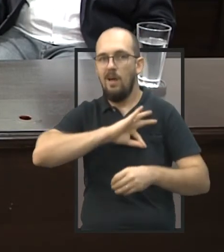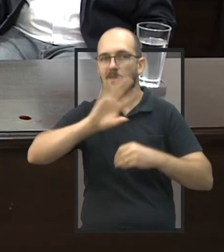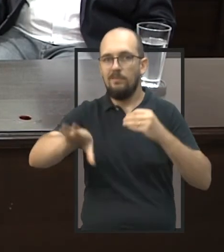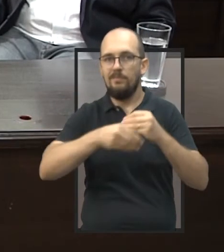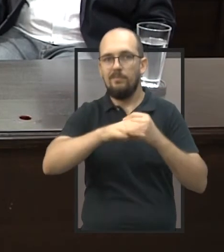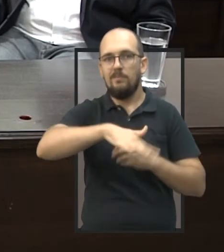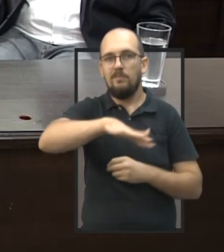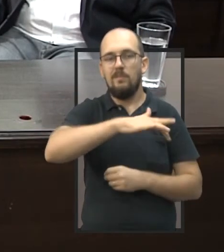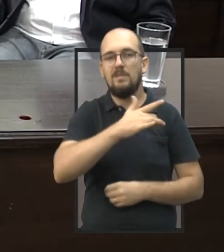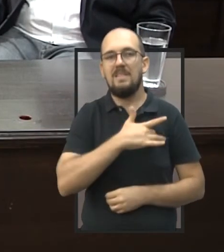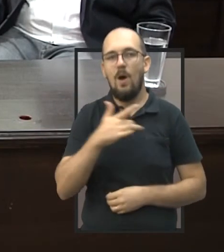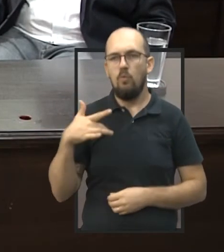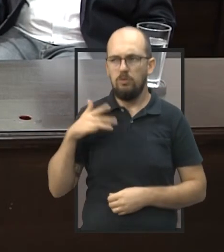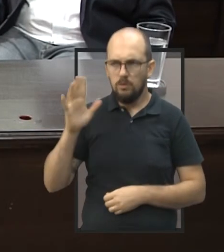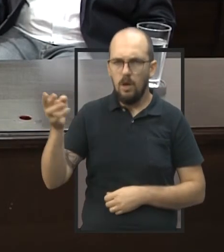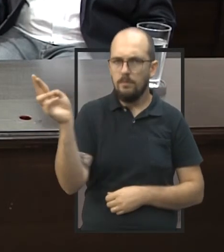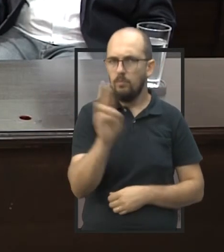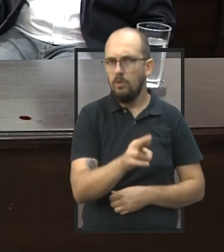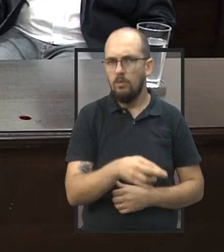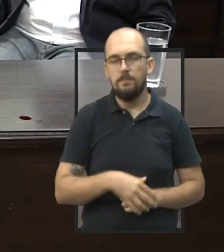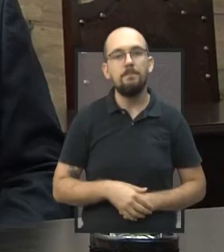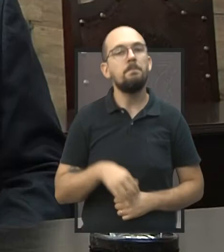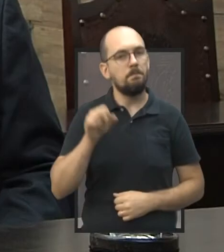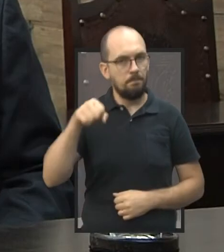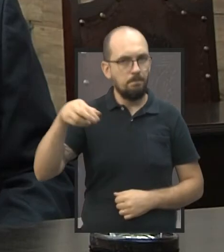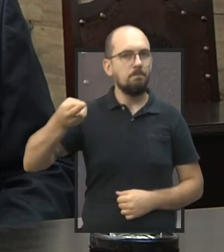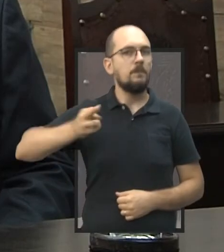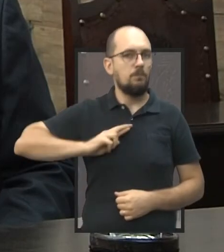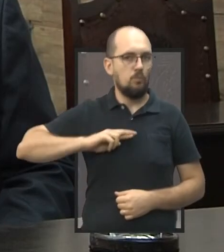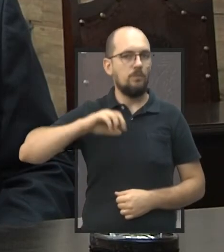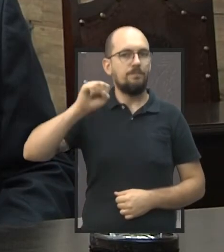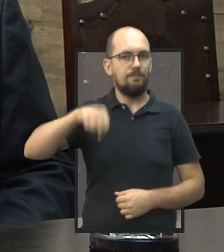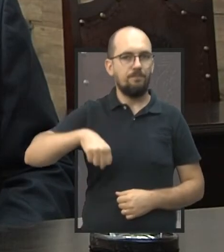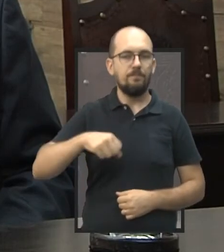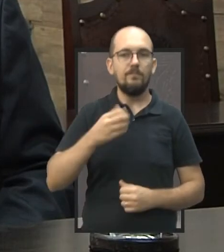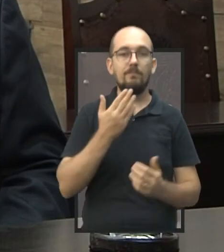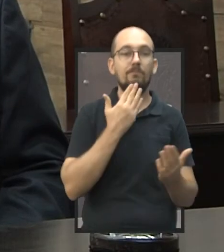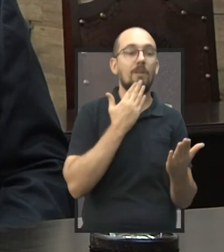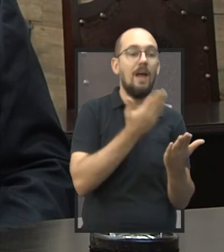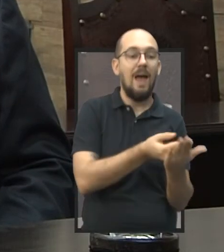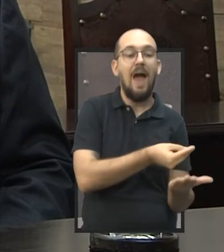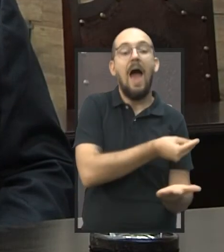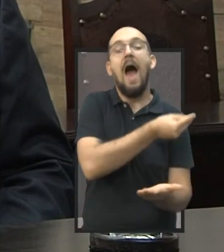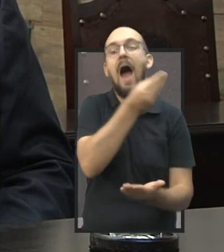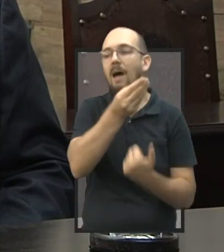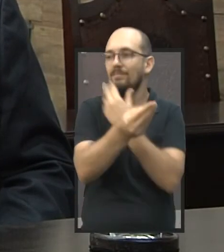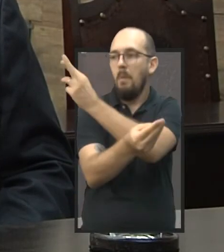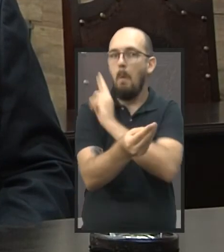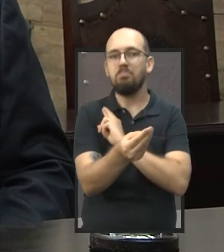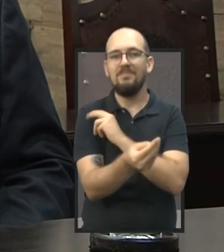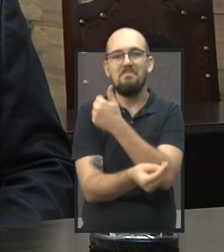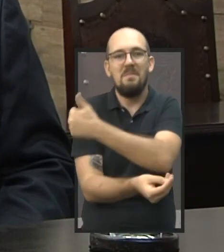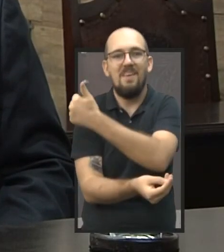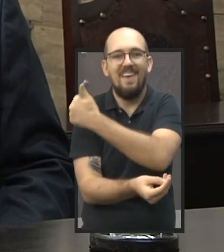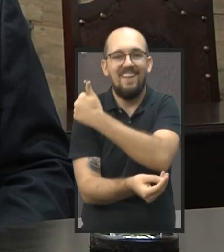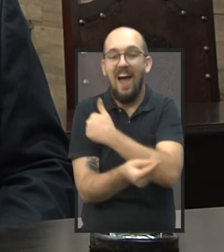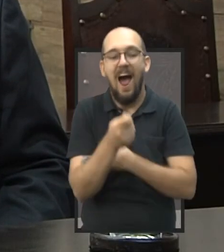profissionais da área da saúde. Já obteve resposta? Já, já obteve sim. O requerimento nem tinha ido ainda, já veio a resposta.